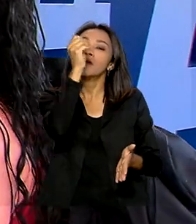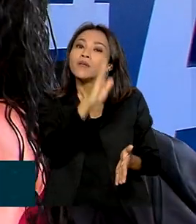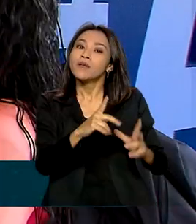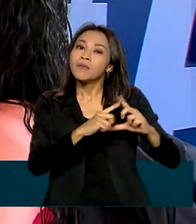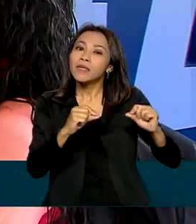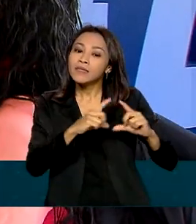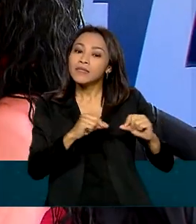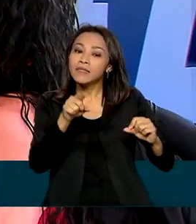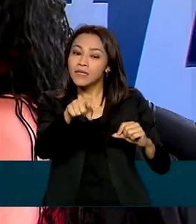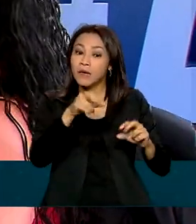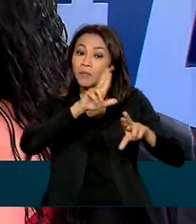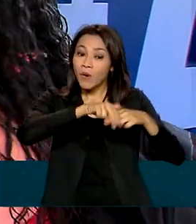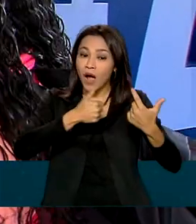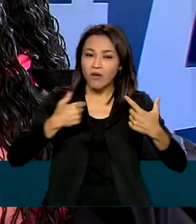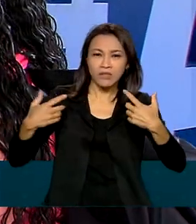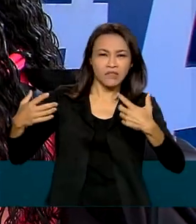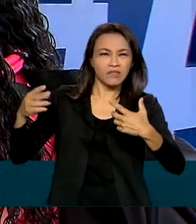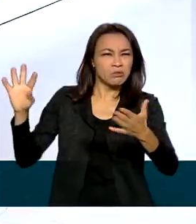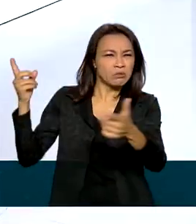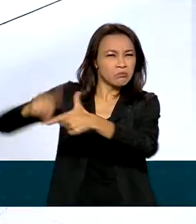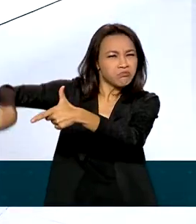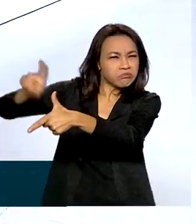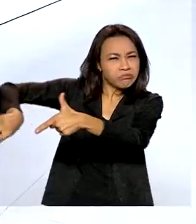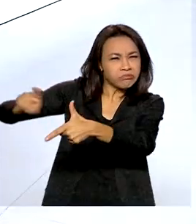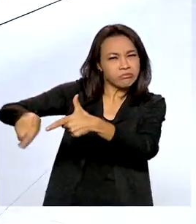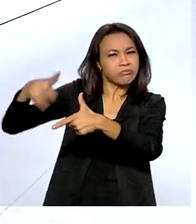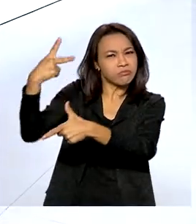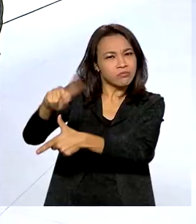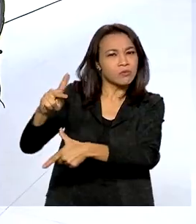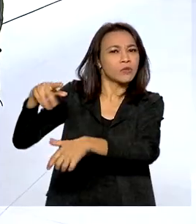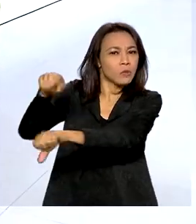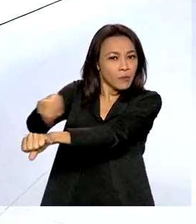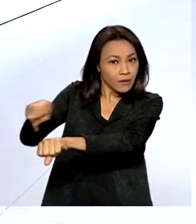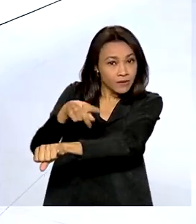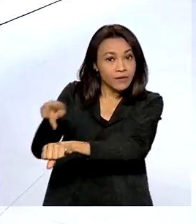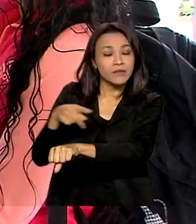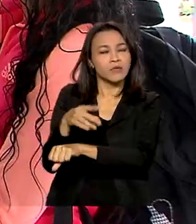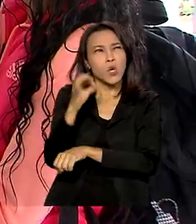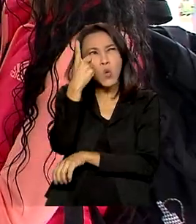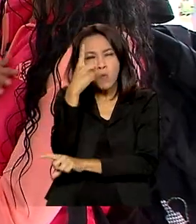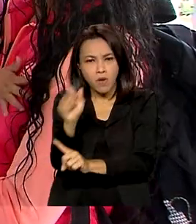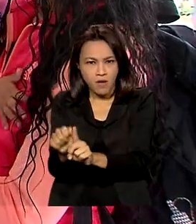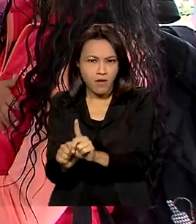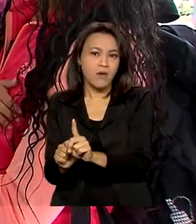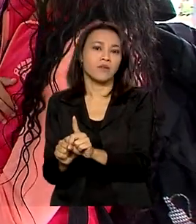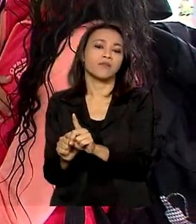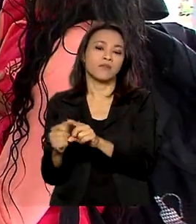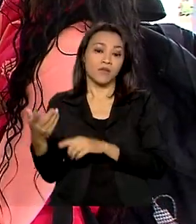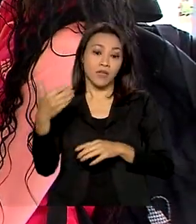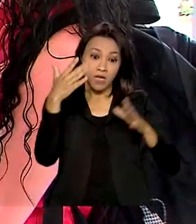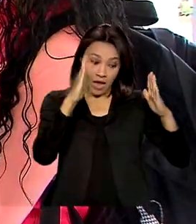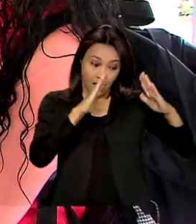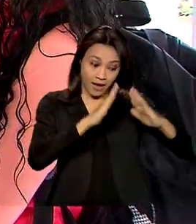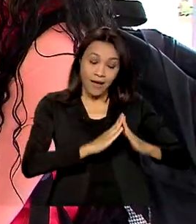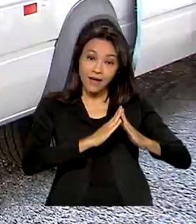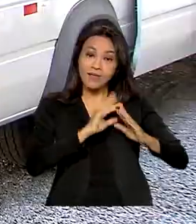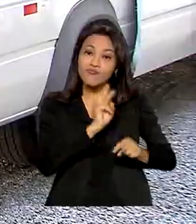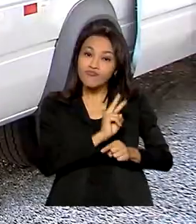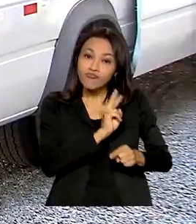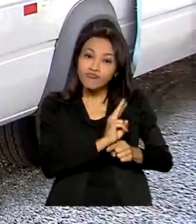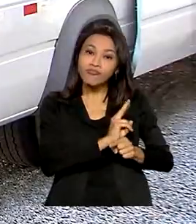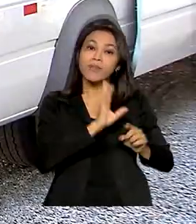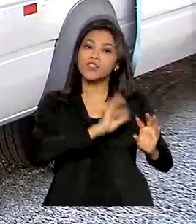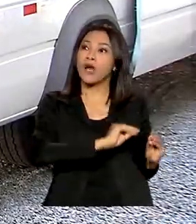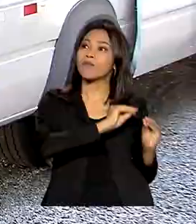por causa dos conflitos no país vizinho. Depois de pouco mais de um mês, já deixou o abrigo e embarcou com a